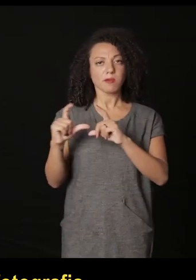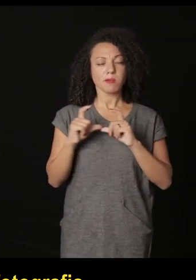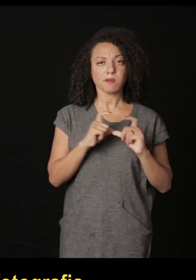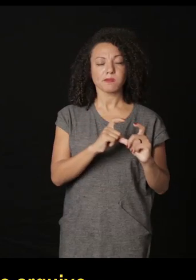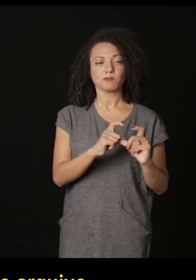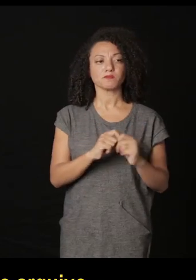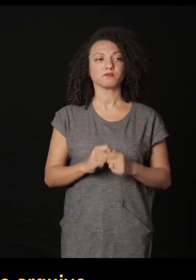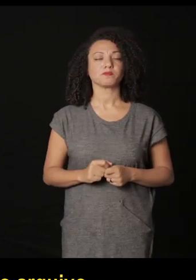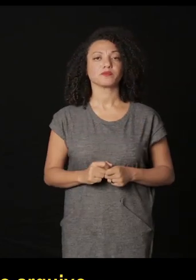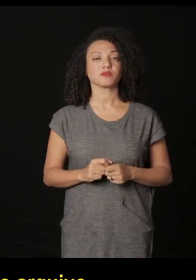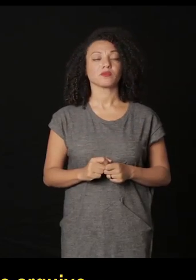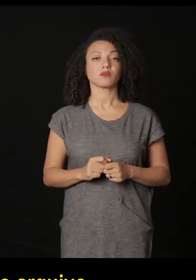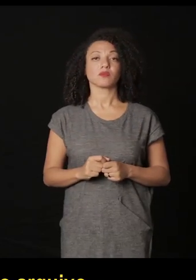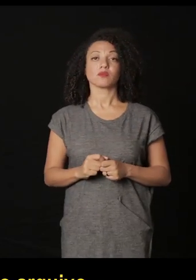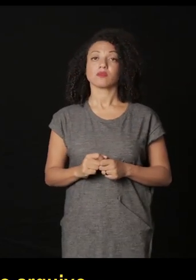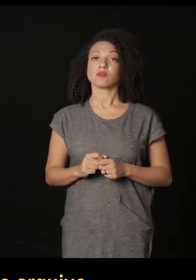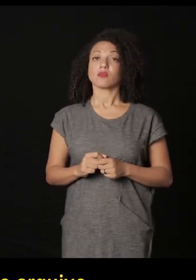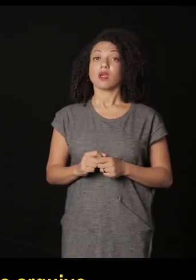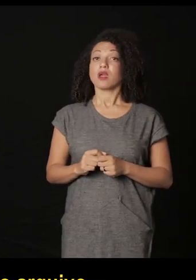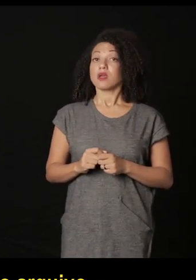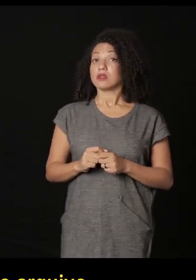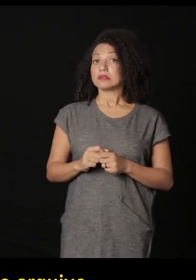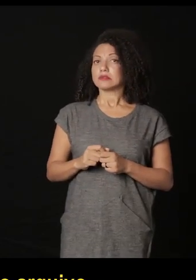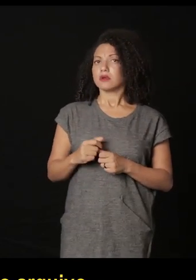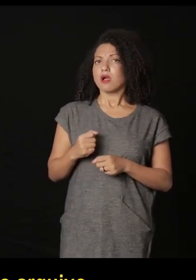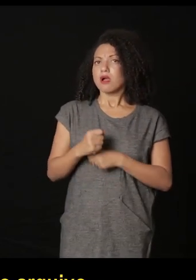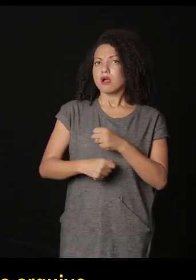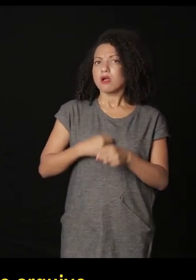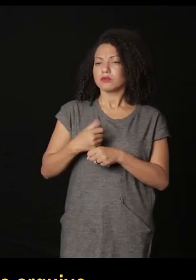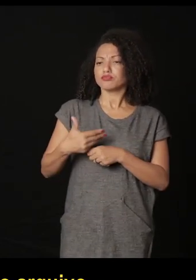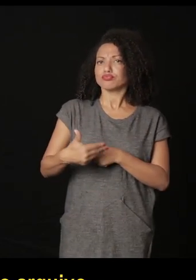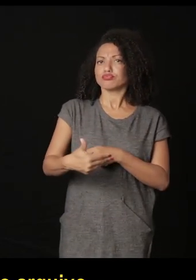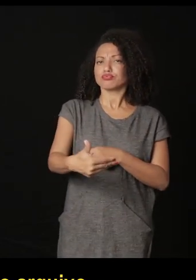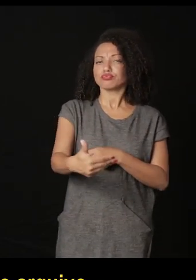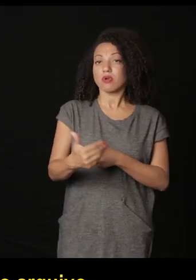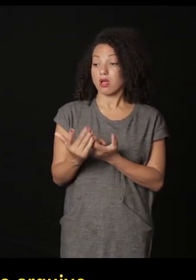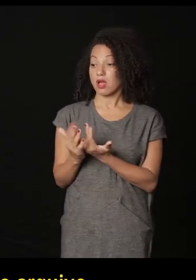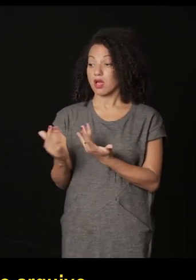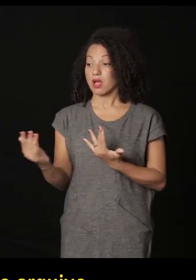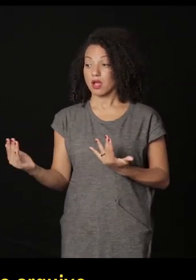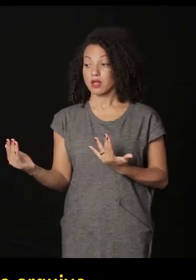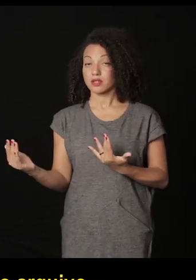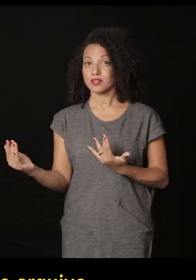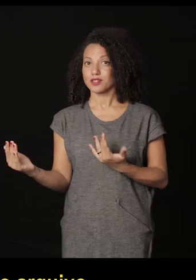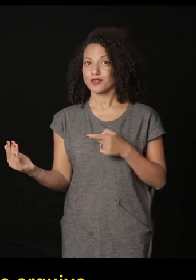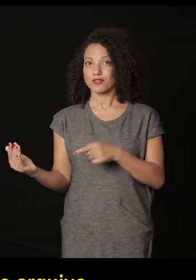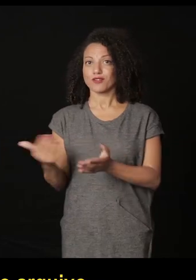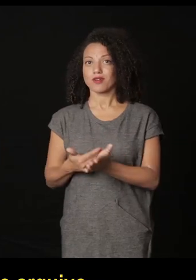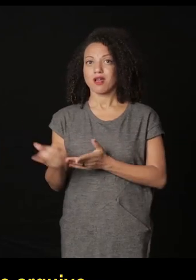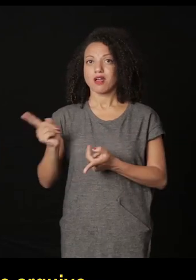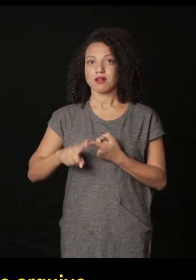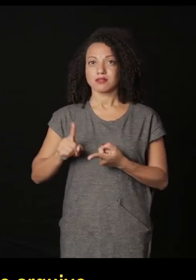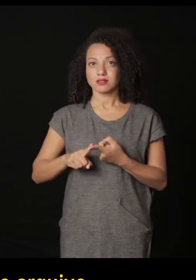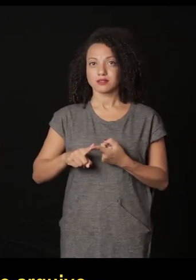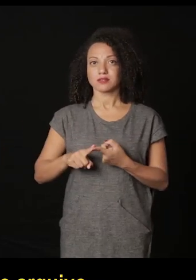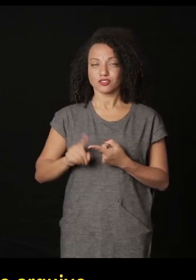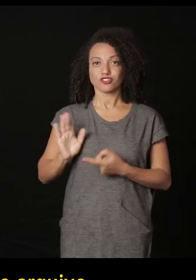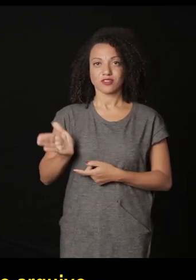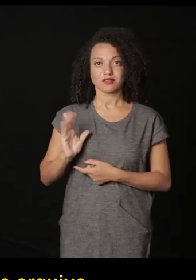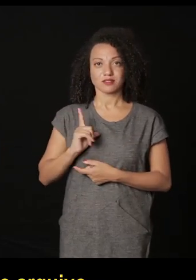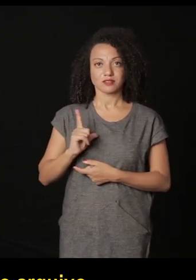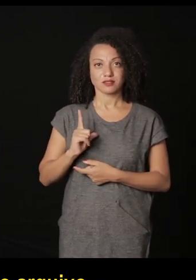e anos depois ela se vai através do arquivo e já temos